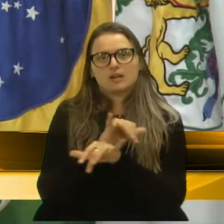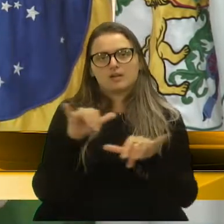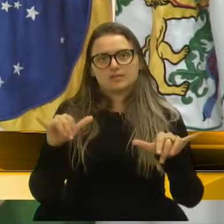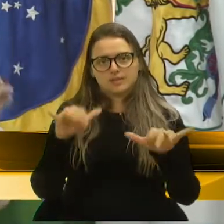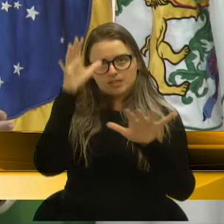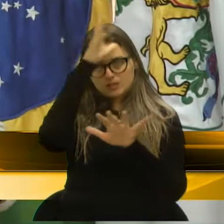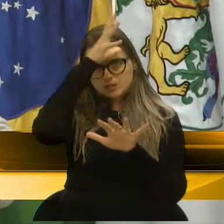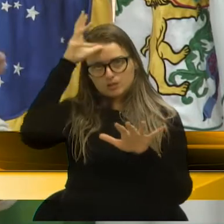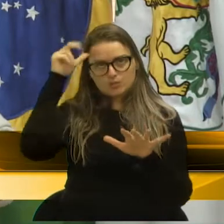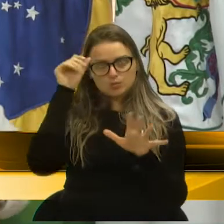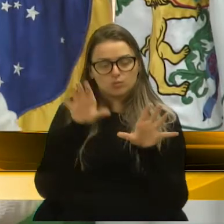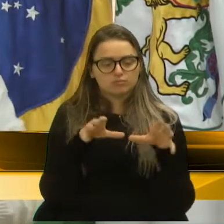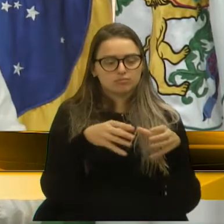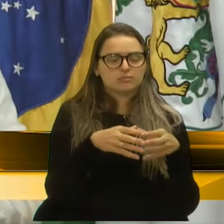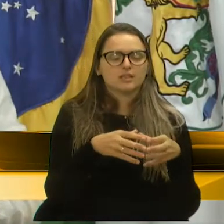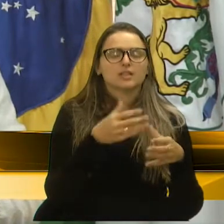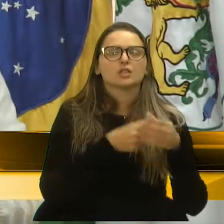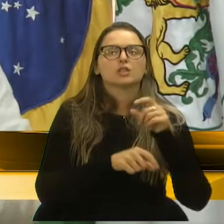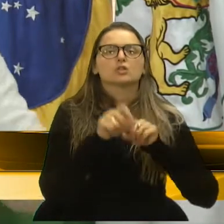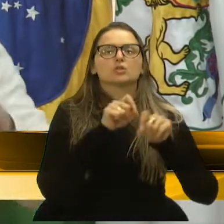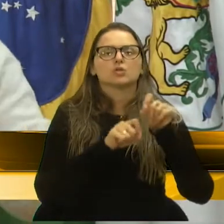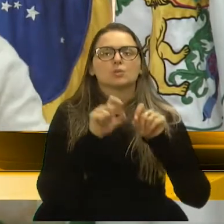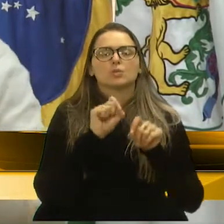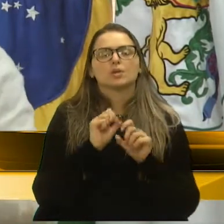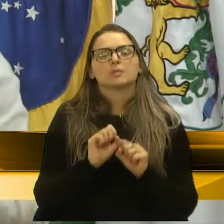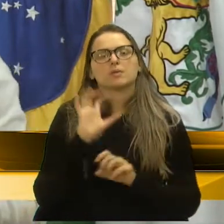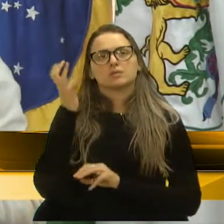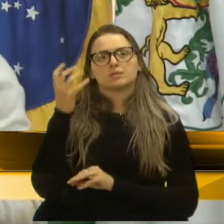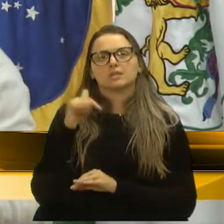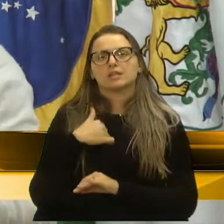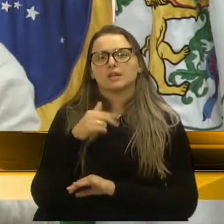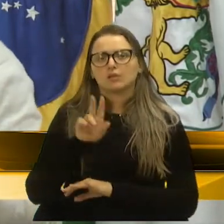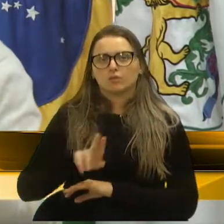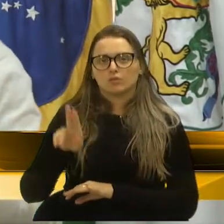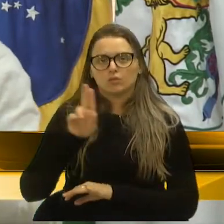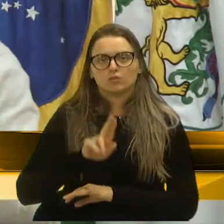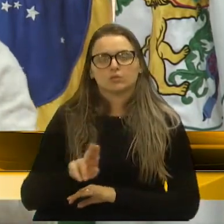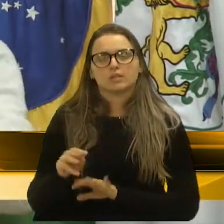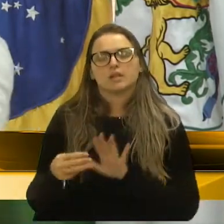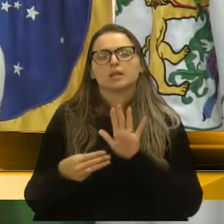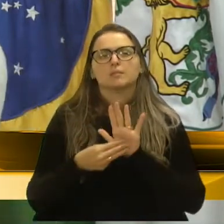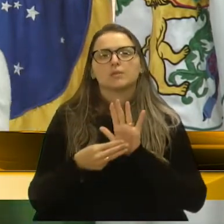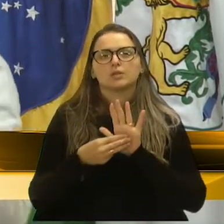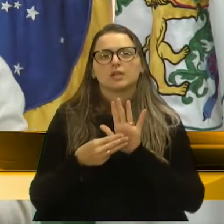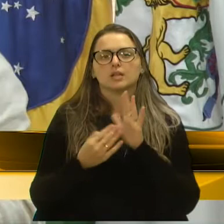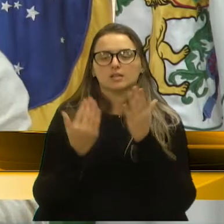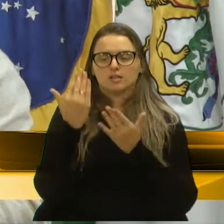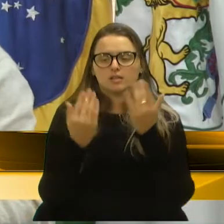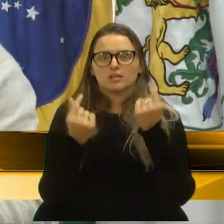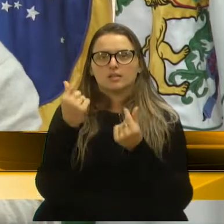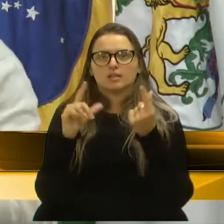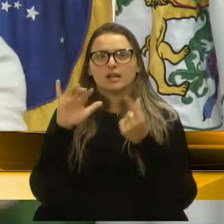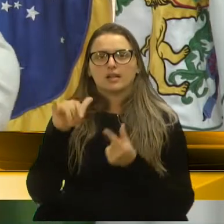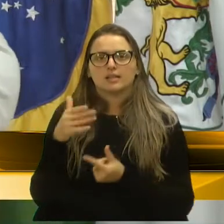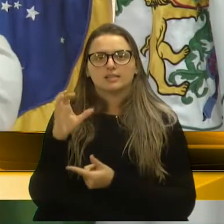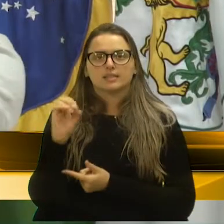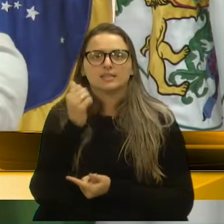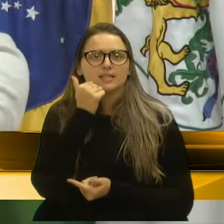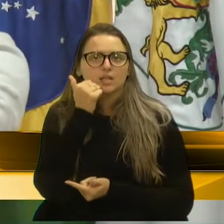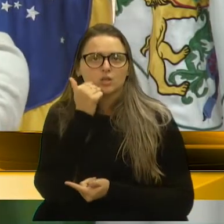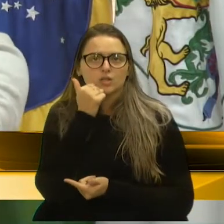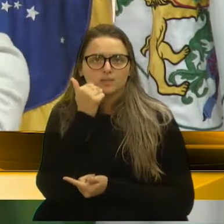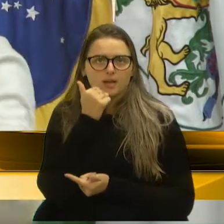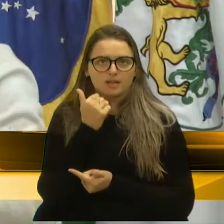município dessas garantias, eu vou usar como modelo a licitação da Brita, quatro